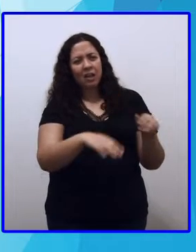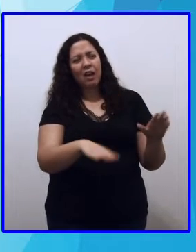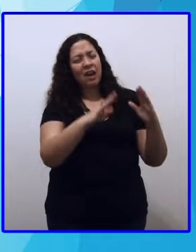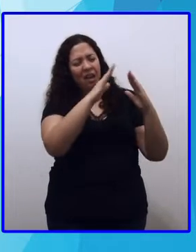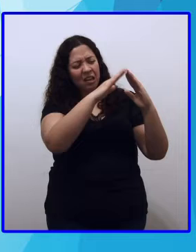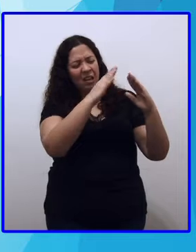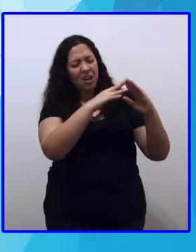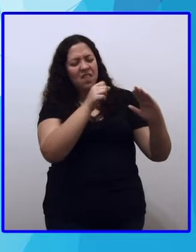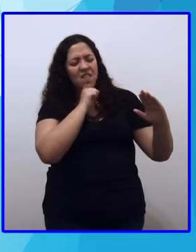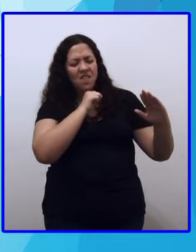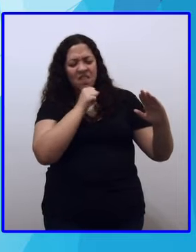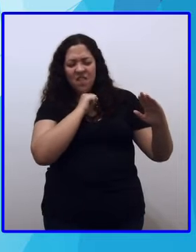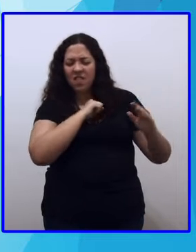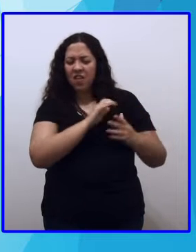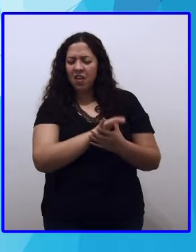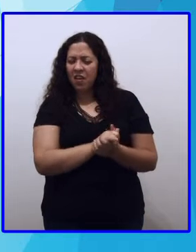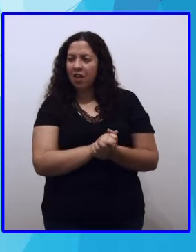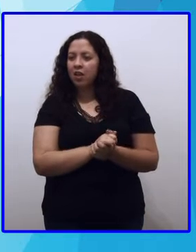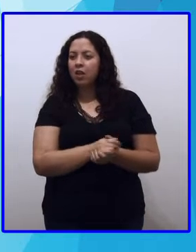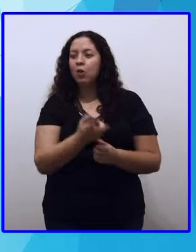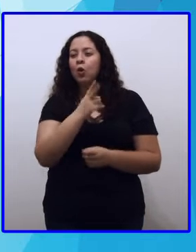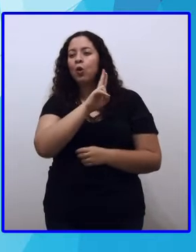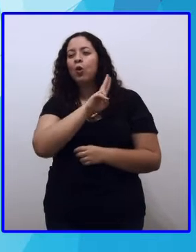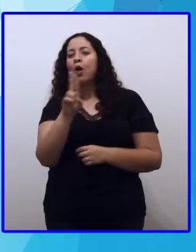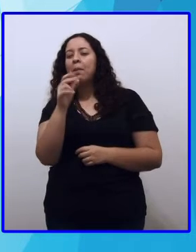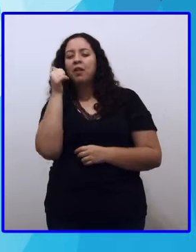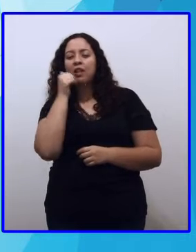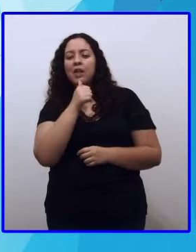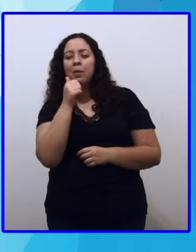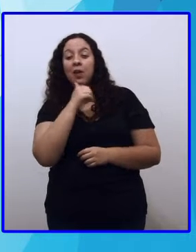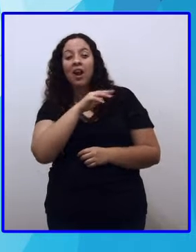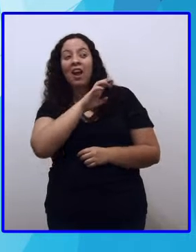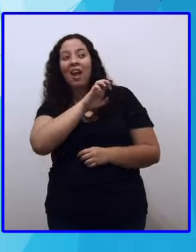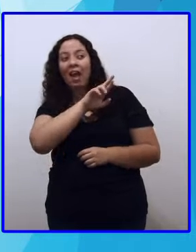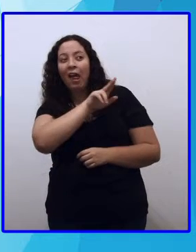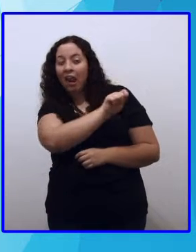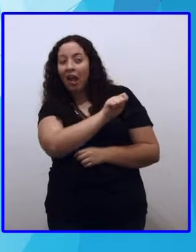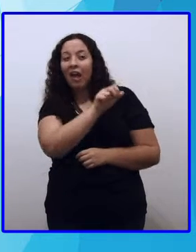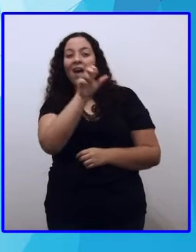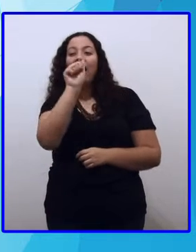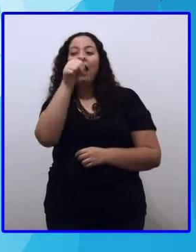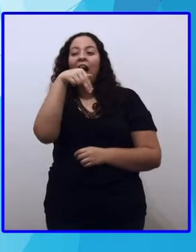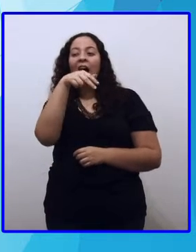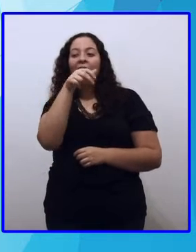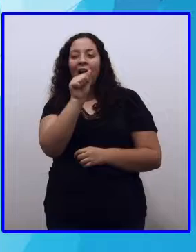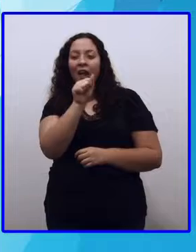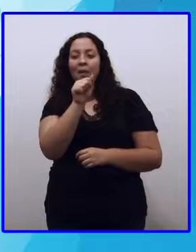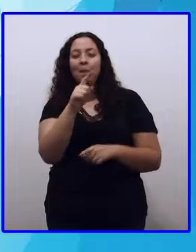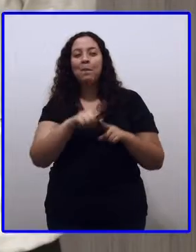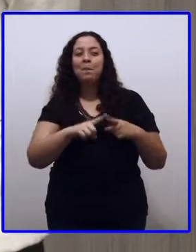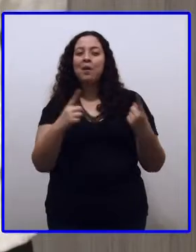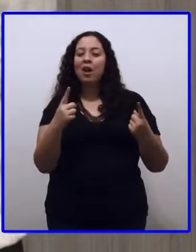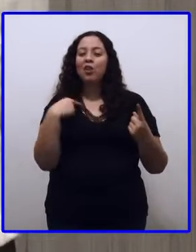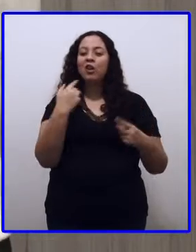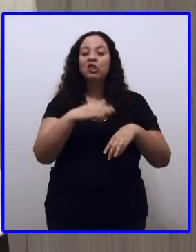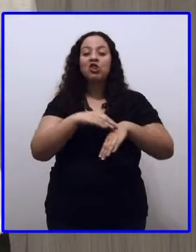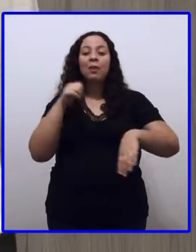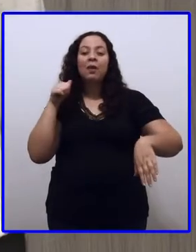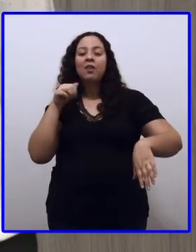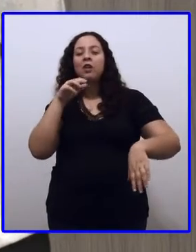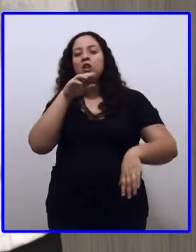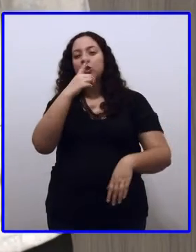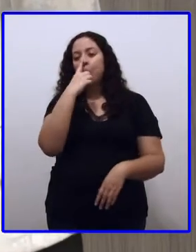fim de nossa rua. Seu nome era Ana Custódio. Mas nós só a chamávamos de bruxa.